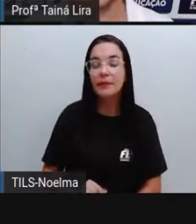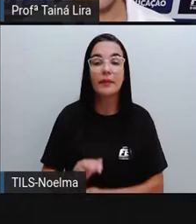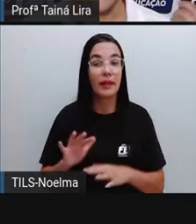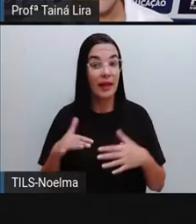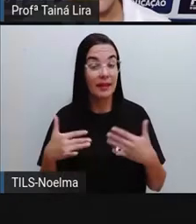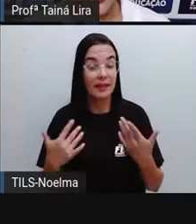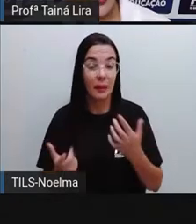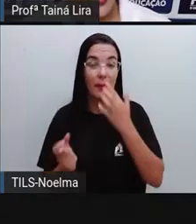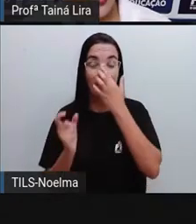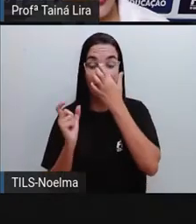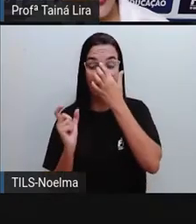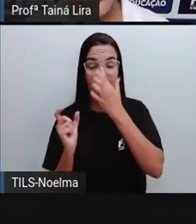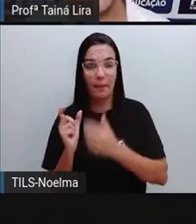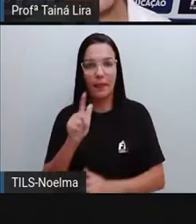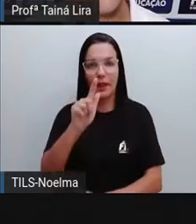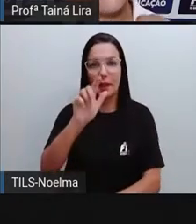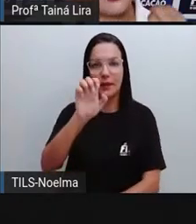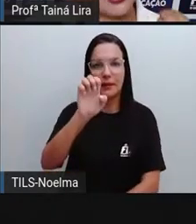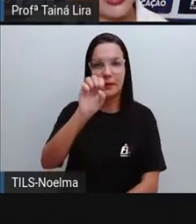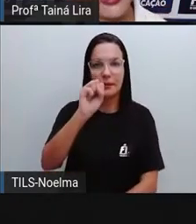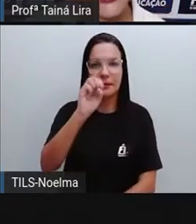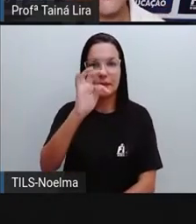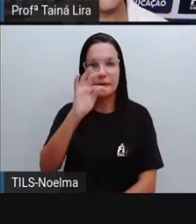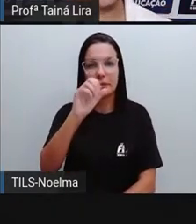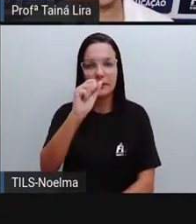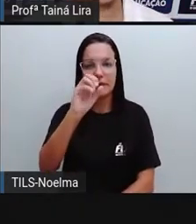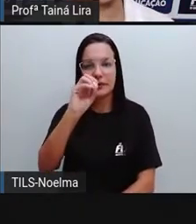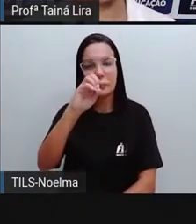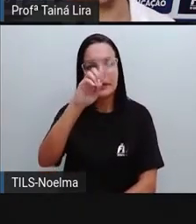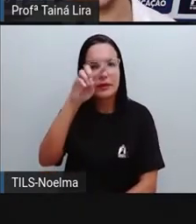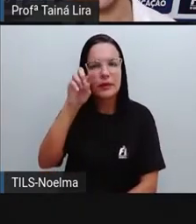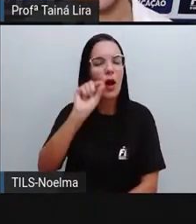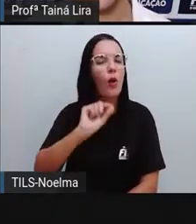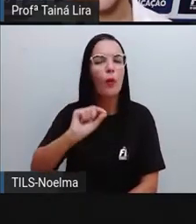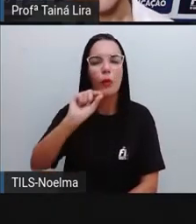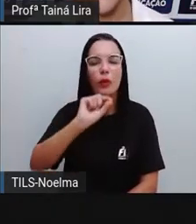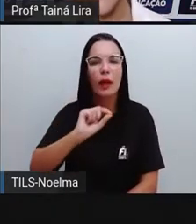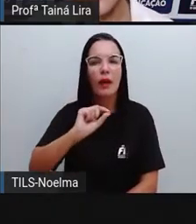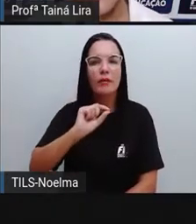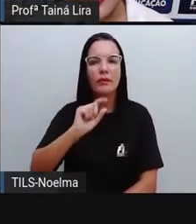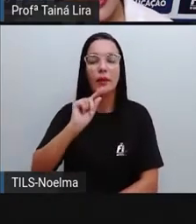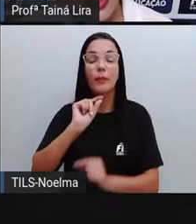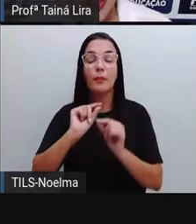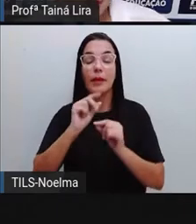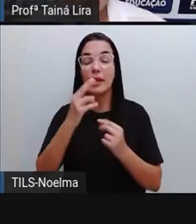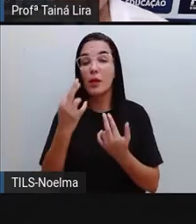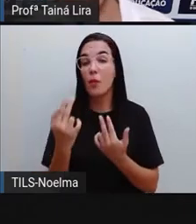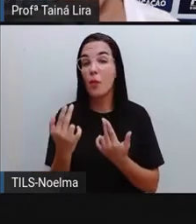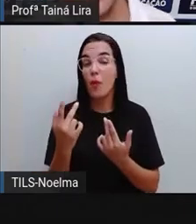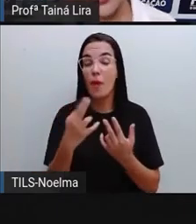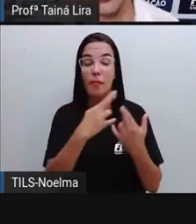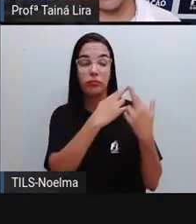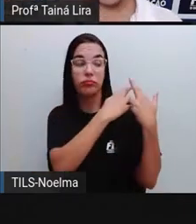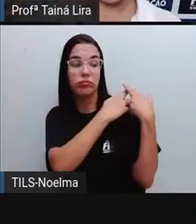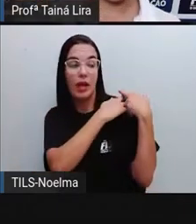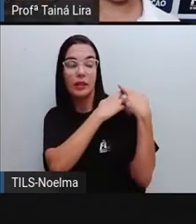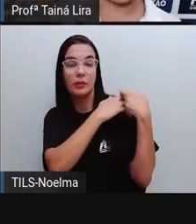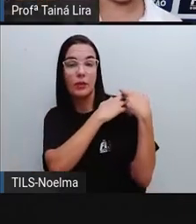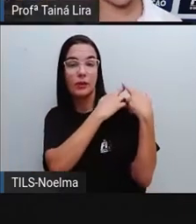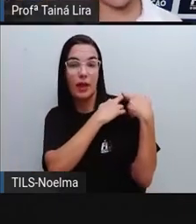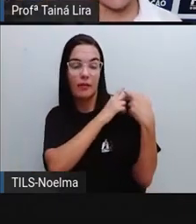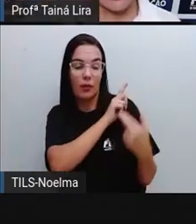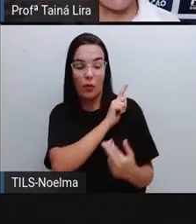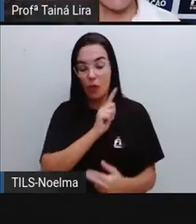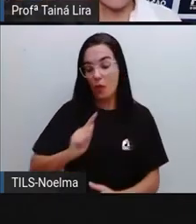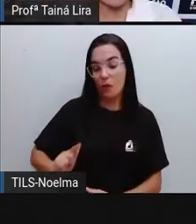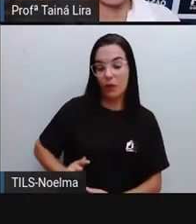Então, a gestão, o ato de gerir é a mesma coisa que você ser responsável. Então, por exemplo, a sua